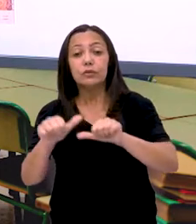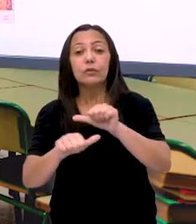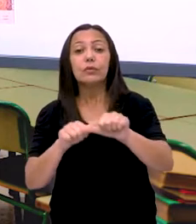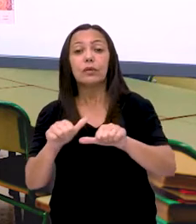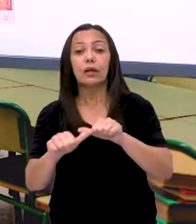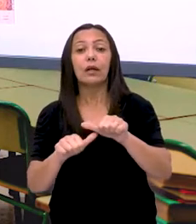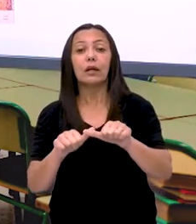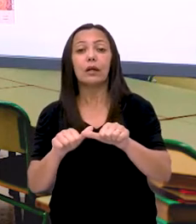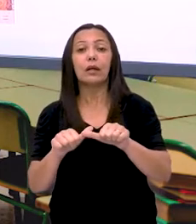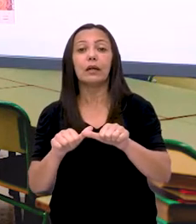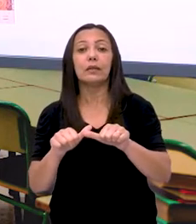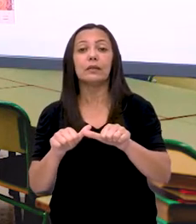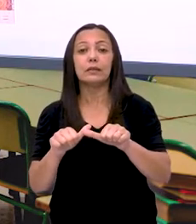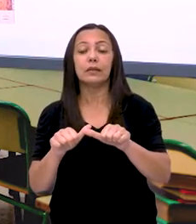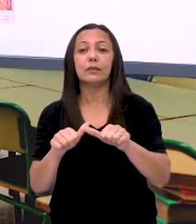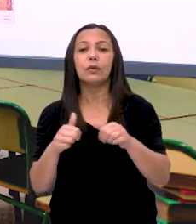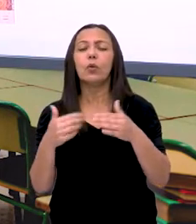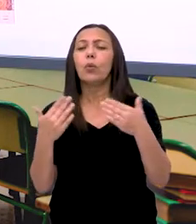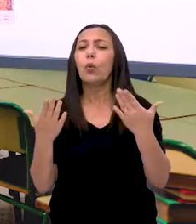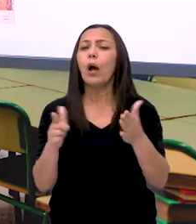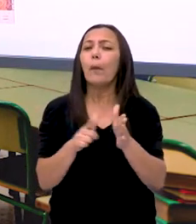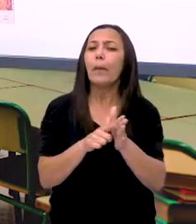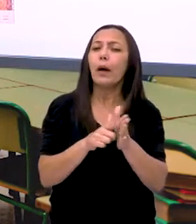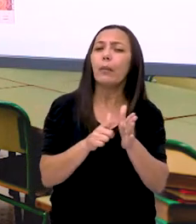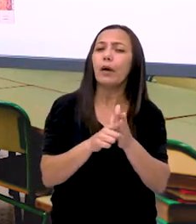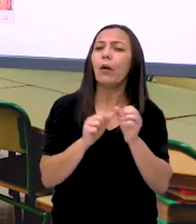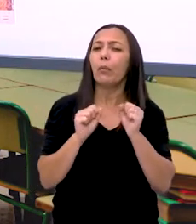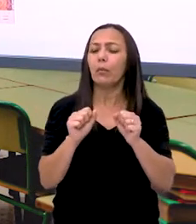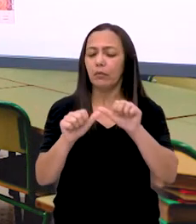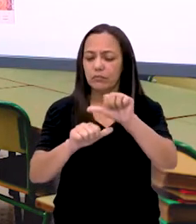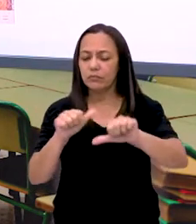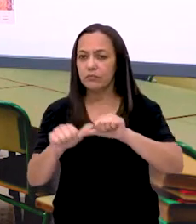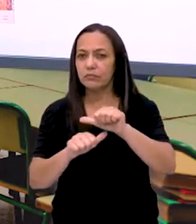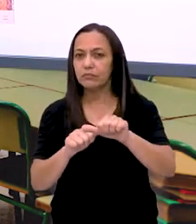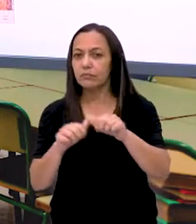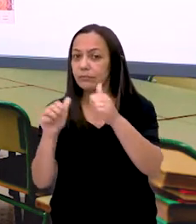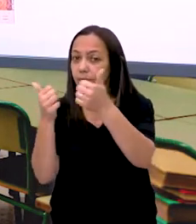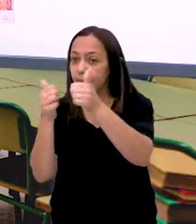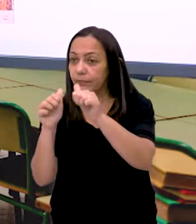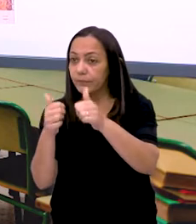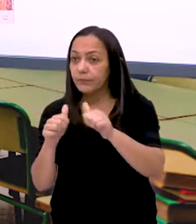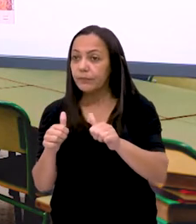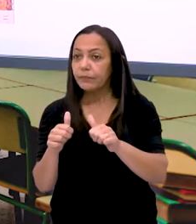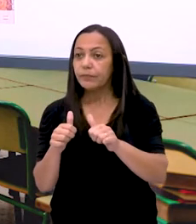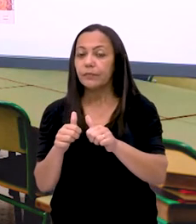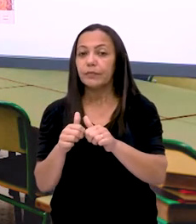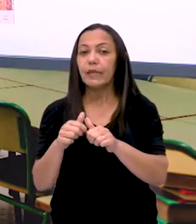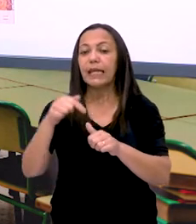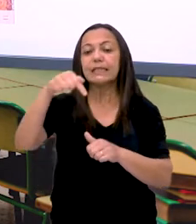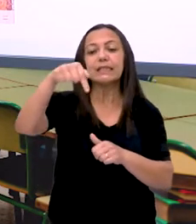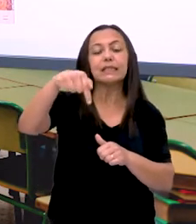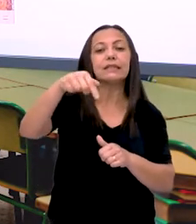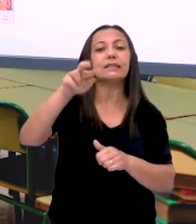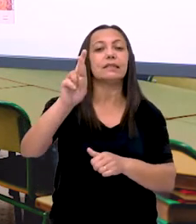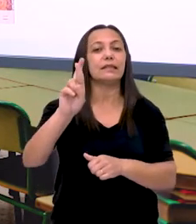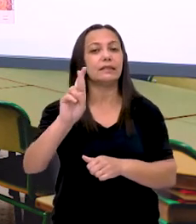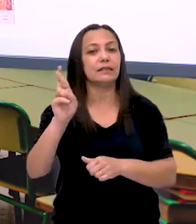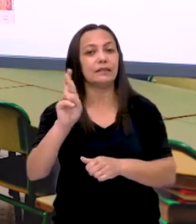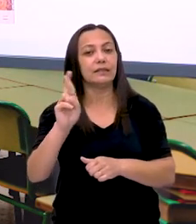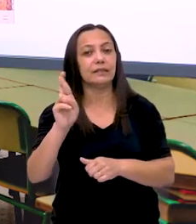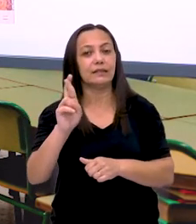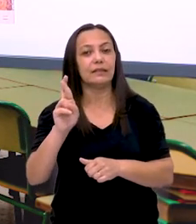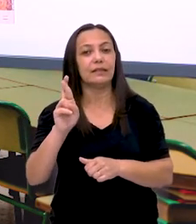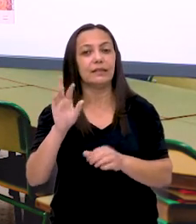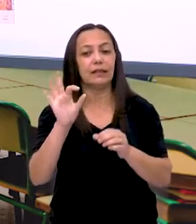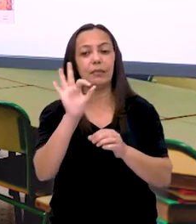quais destas cédulas ela poderá trocar? Nós vamos analisar. O total de 7 reais.